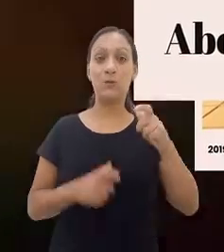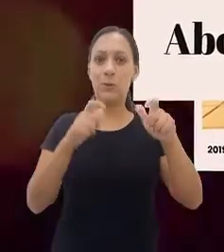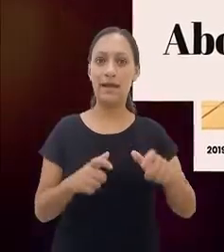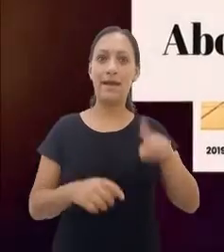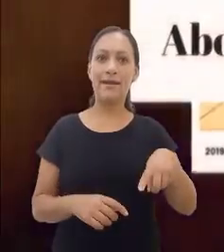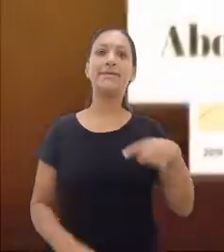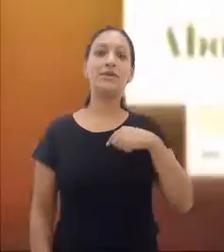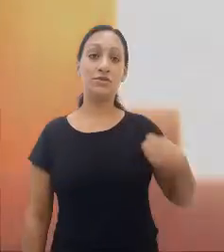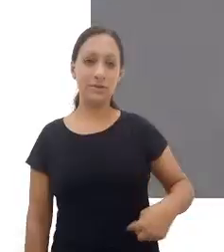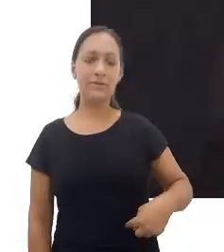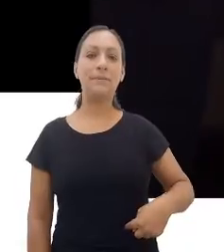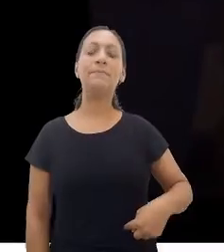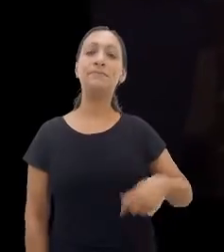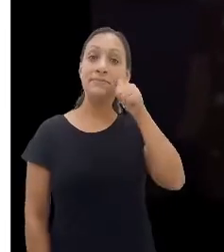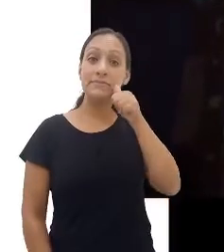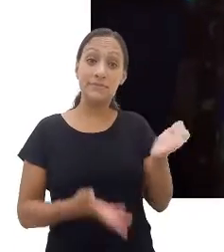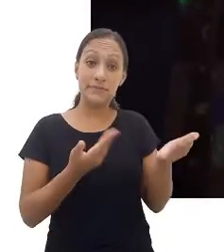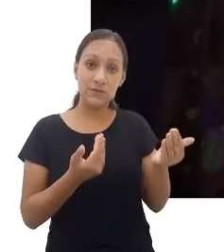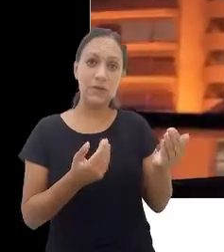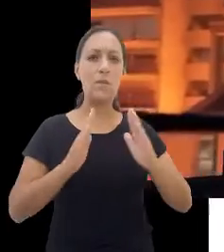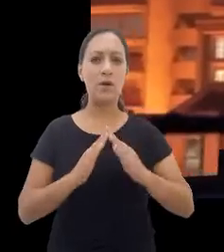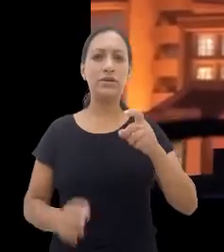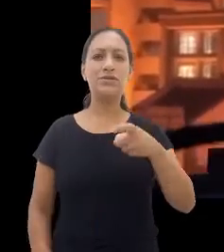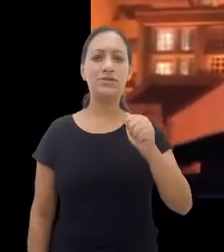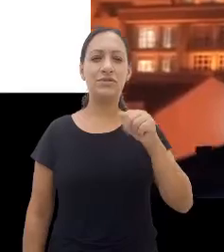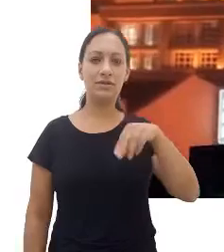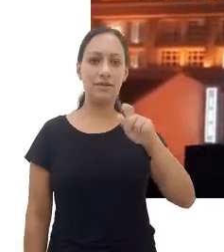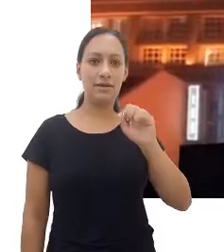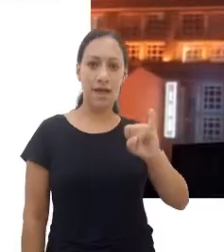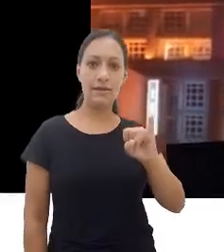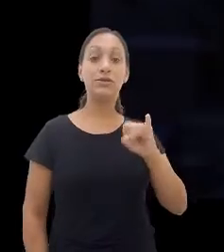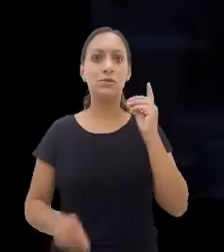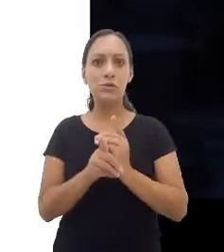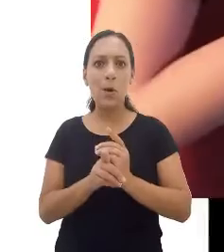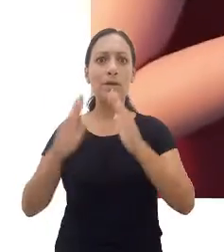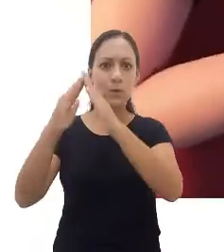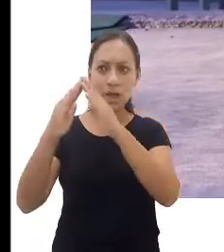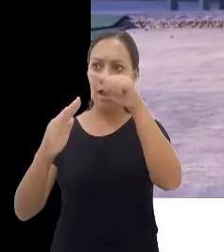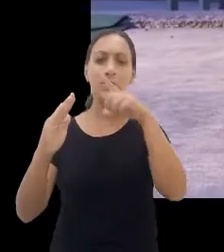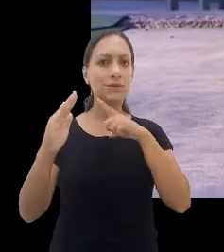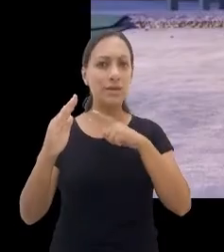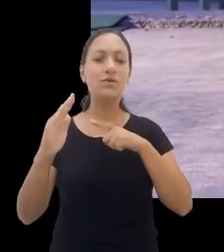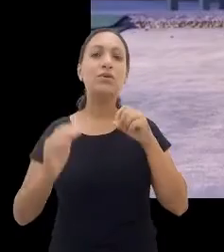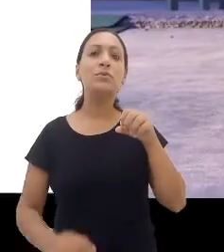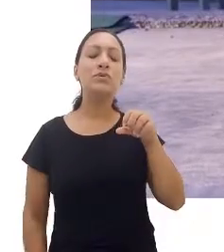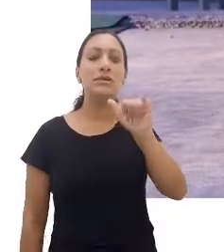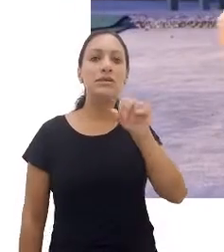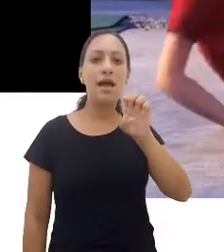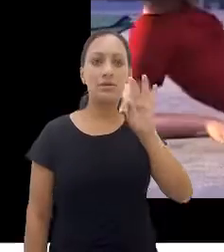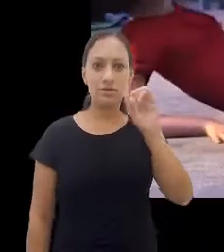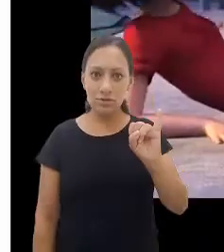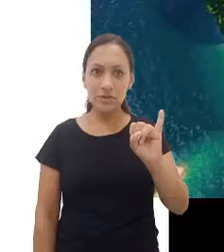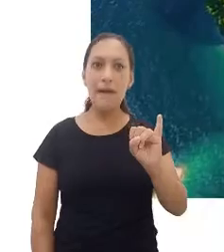uma adolescente que mora em Xangai após descobrir que um yeti, uma criatura mística, está vivendo em seu telhado, decide embarcar em uma aventura